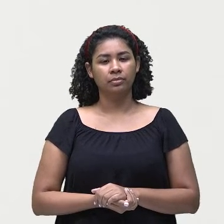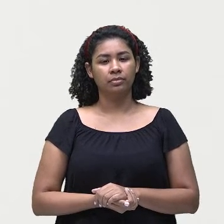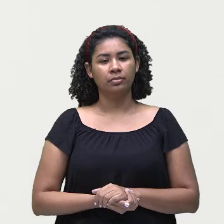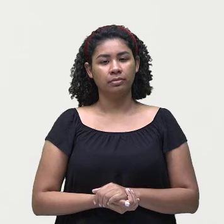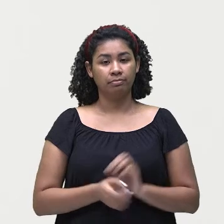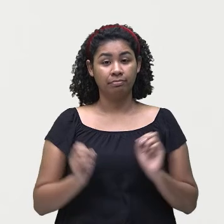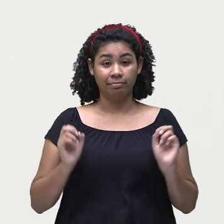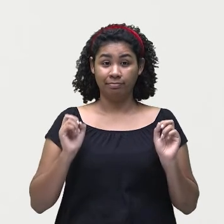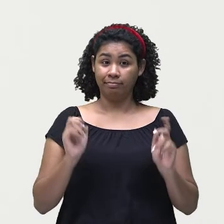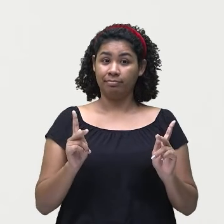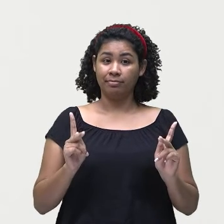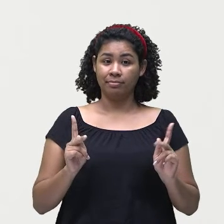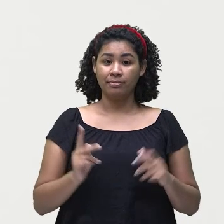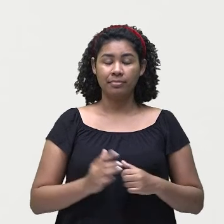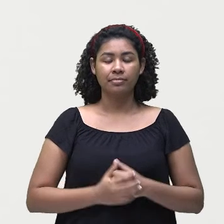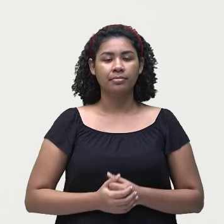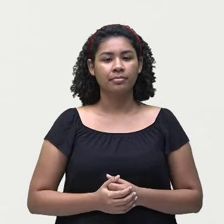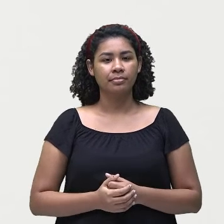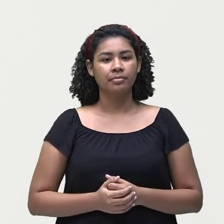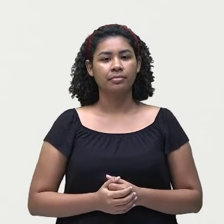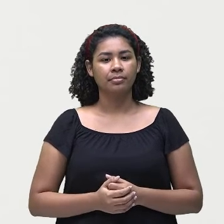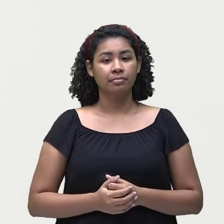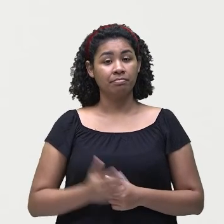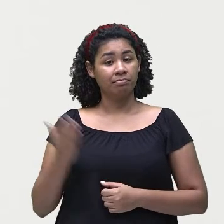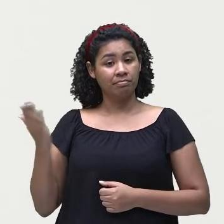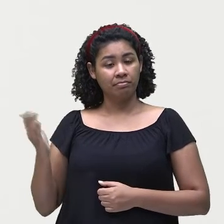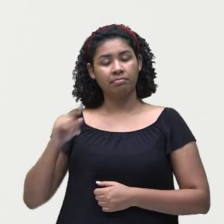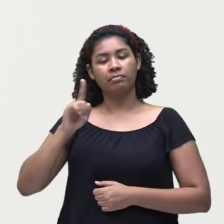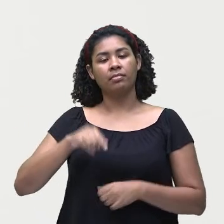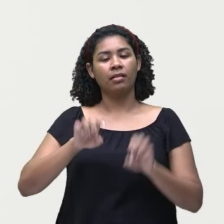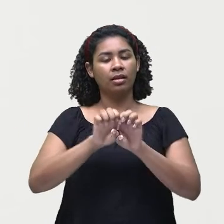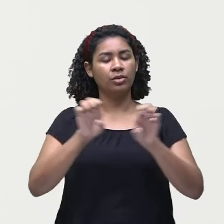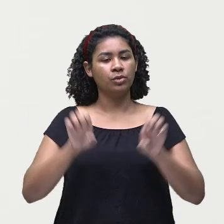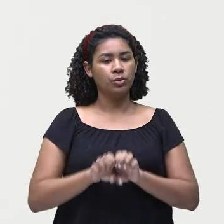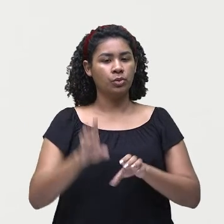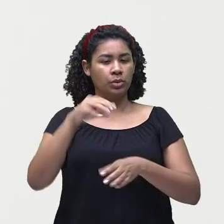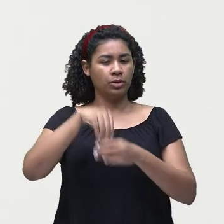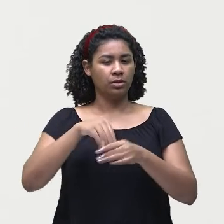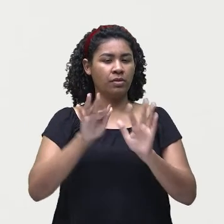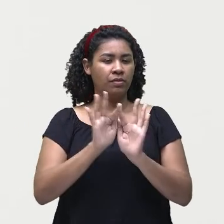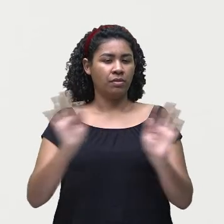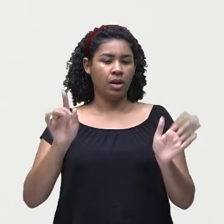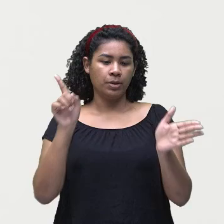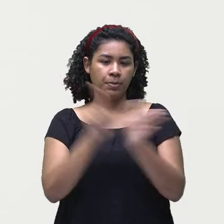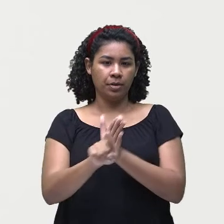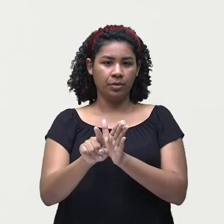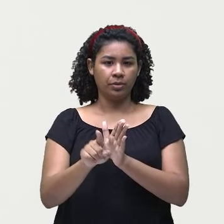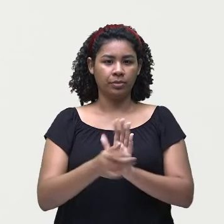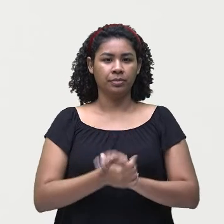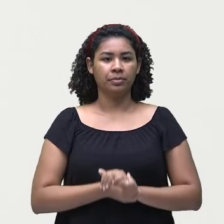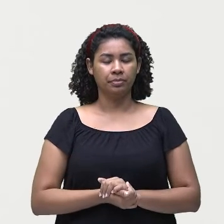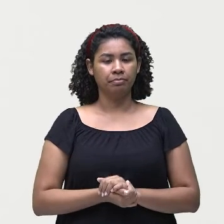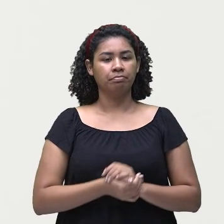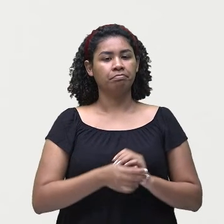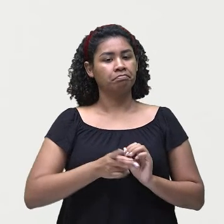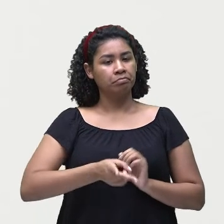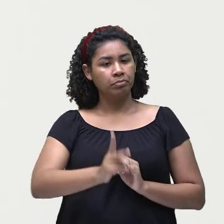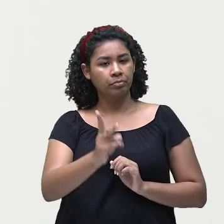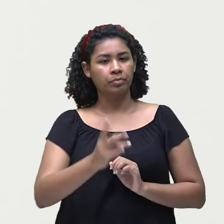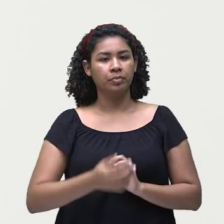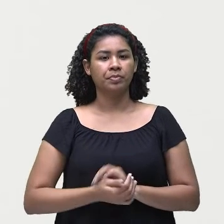Ok? Essa aqui é a estrutura da frase interrogativa. Vamos em frente, então?